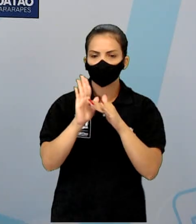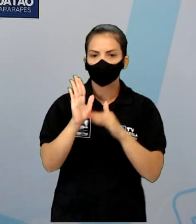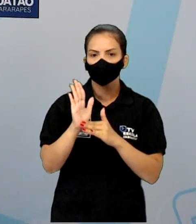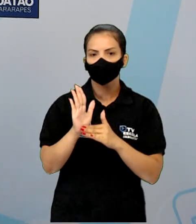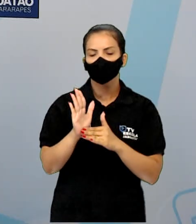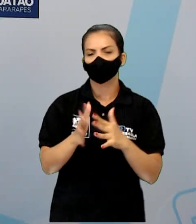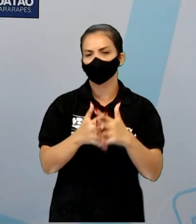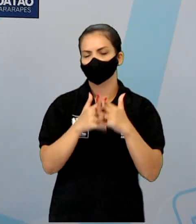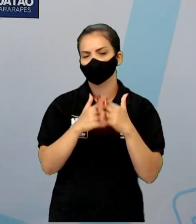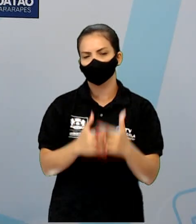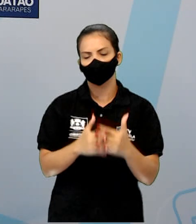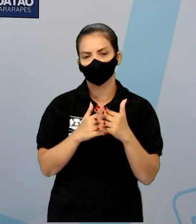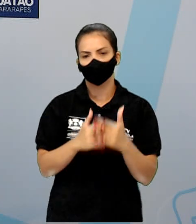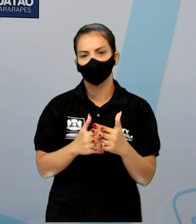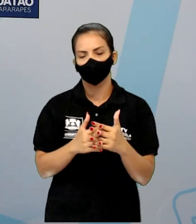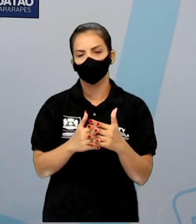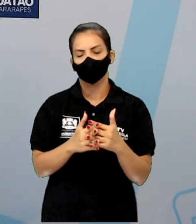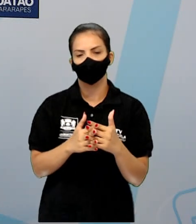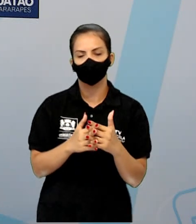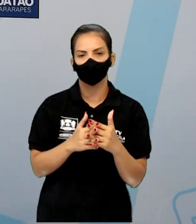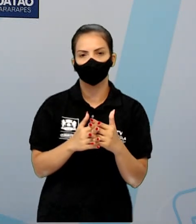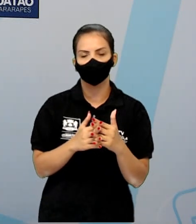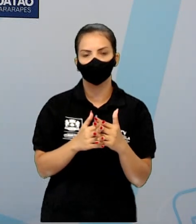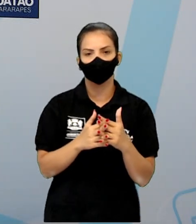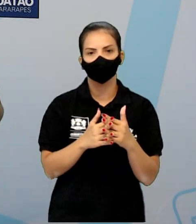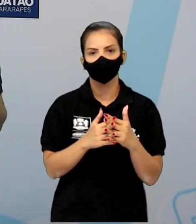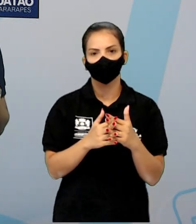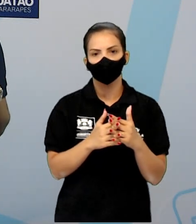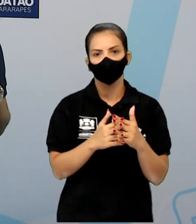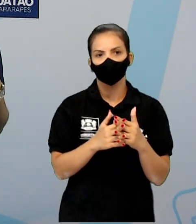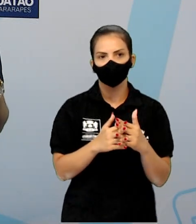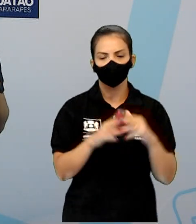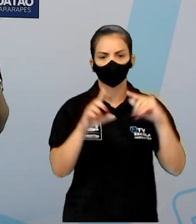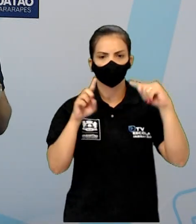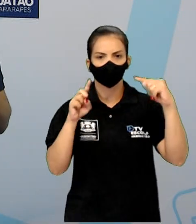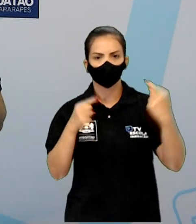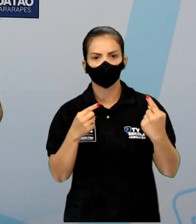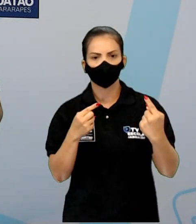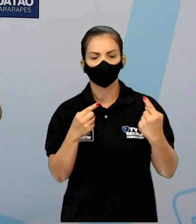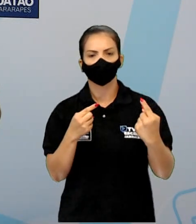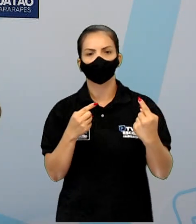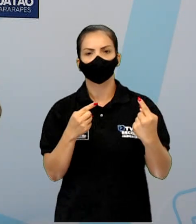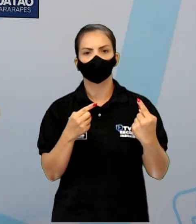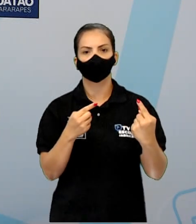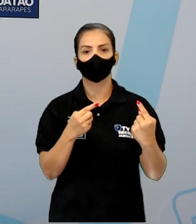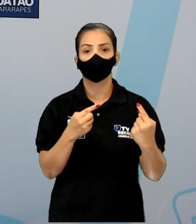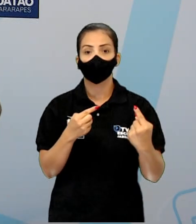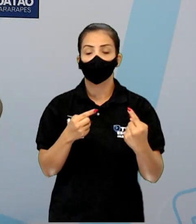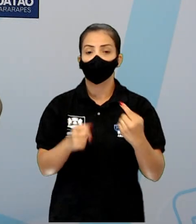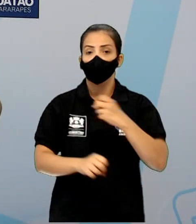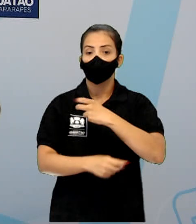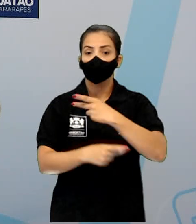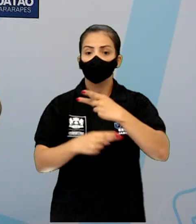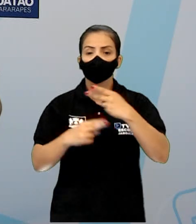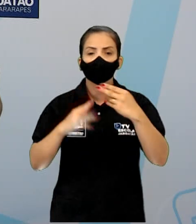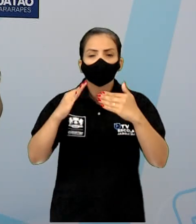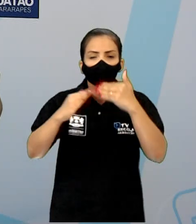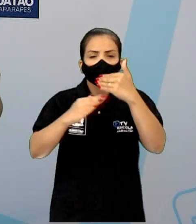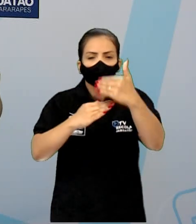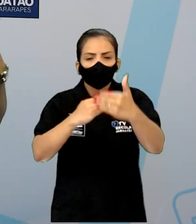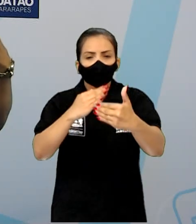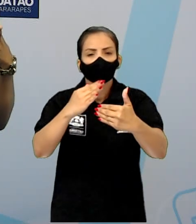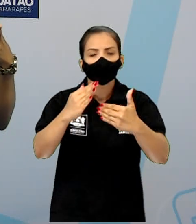Conflito, né? Que compõe o opositor. Que desencandeia os fatos e envolve o leitor. A partir do